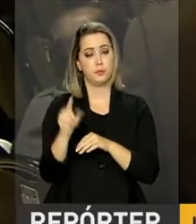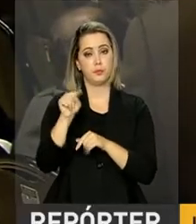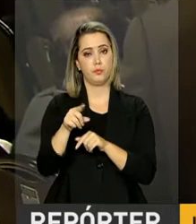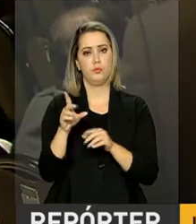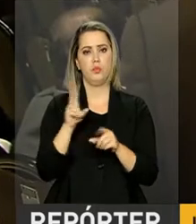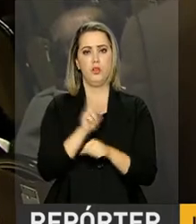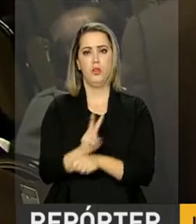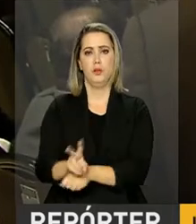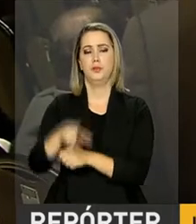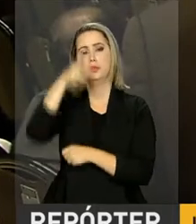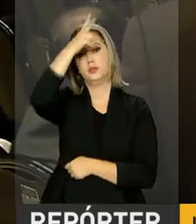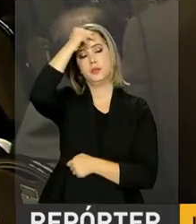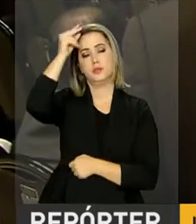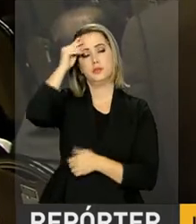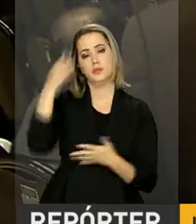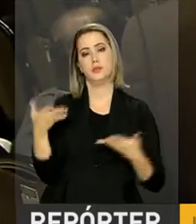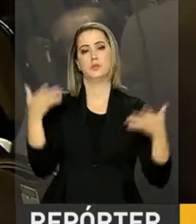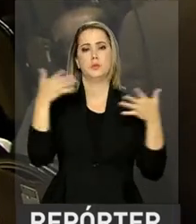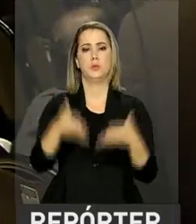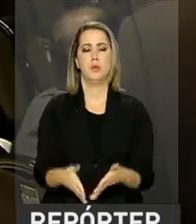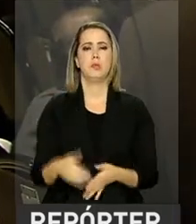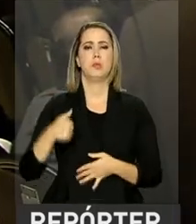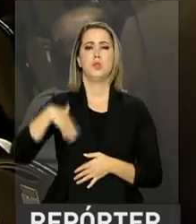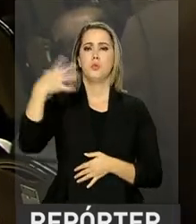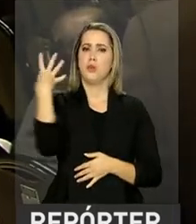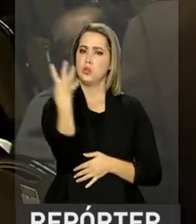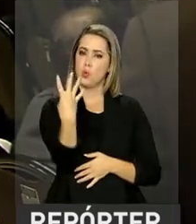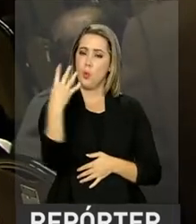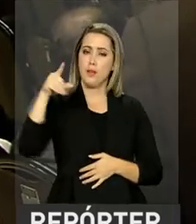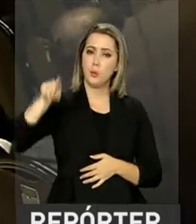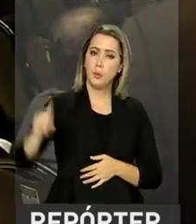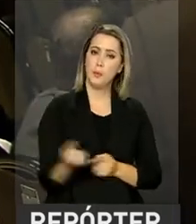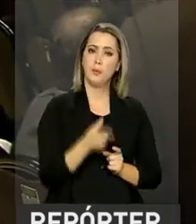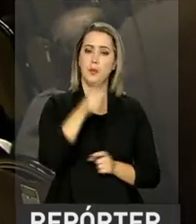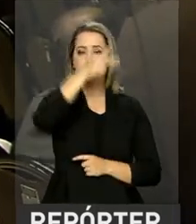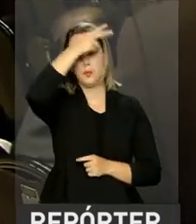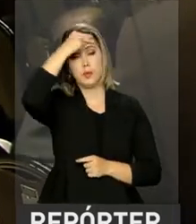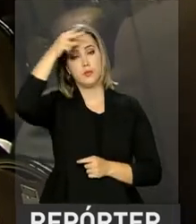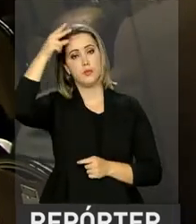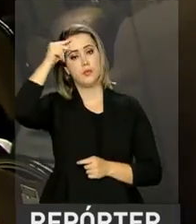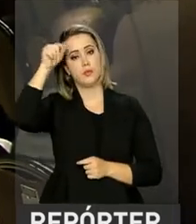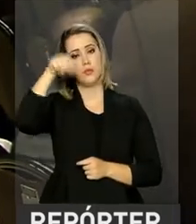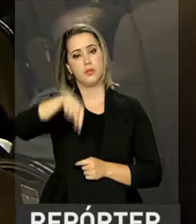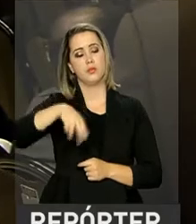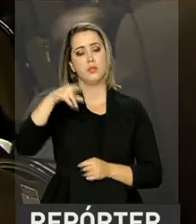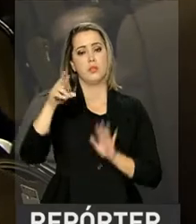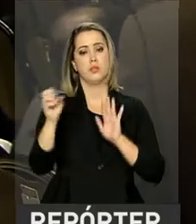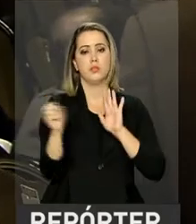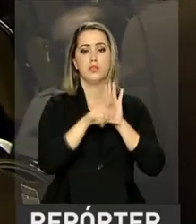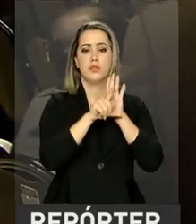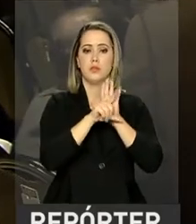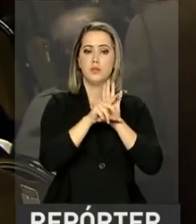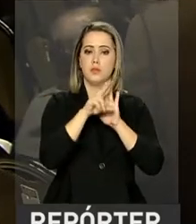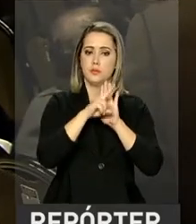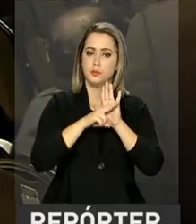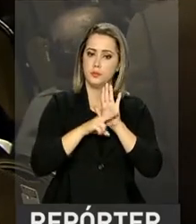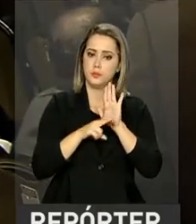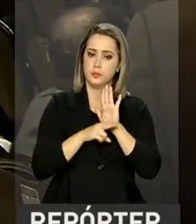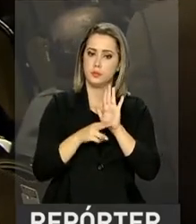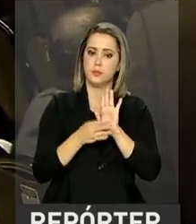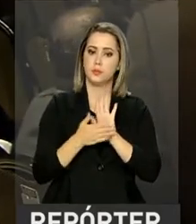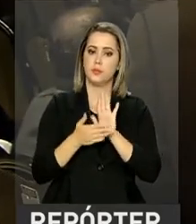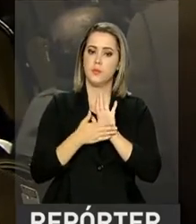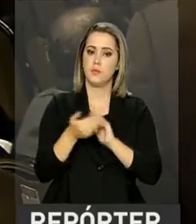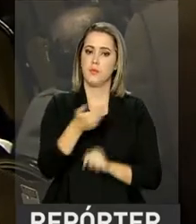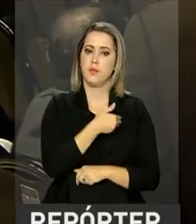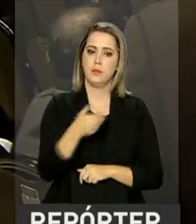Municípios, que tem a participação de mais de 4 mil representantes das prefeituras, as reformas propostas pelo governo